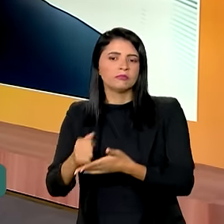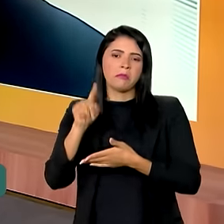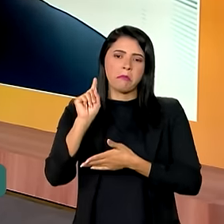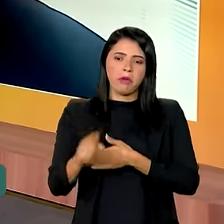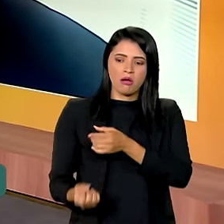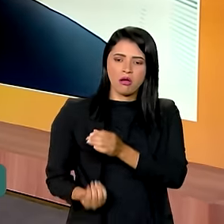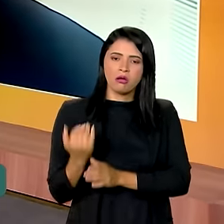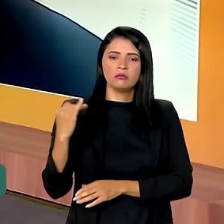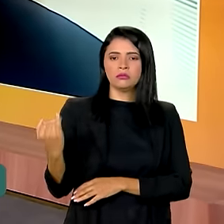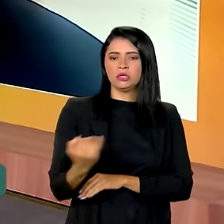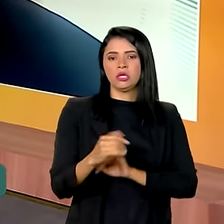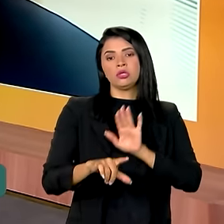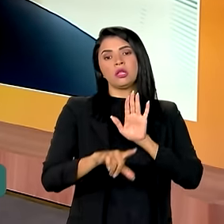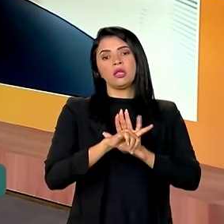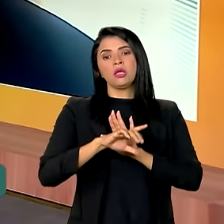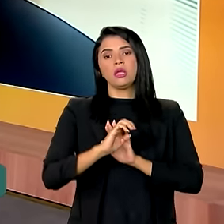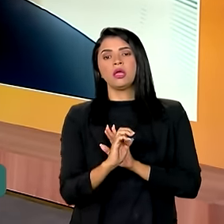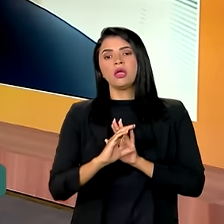dessa importante lei?